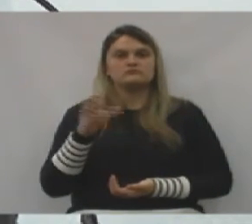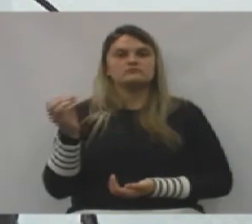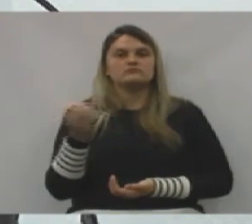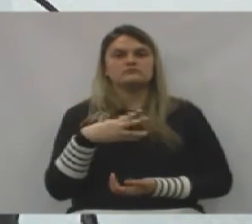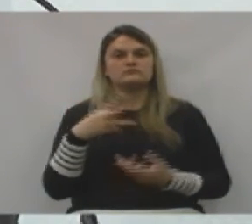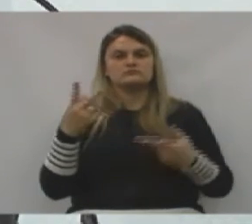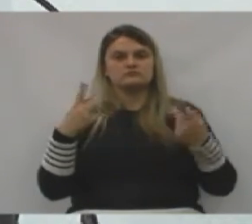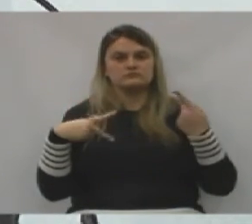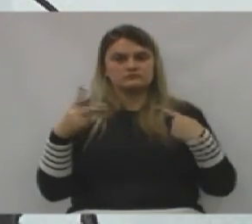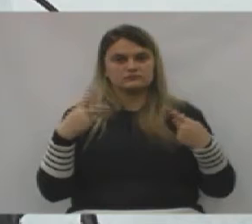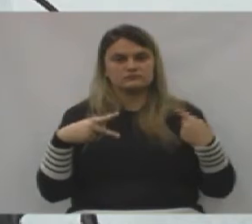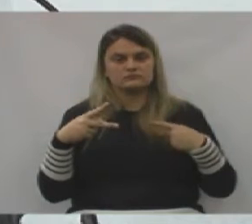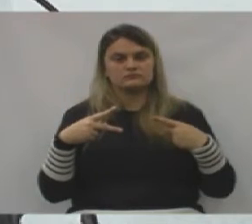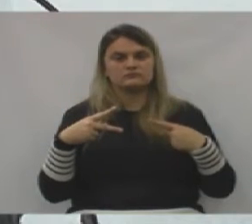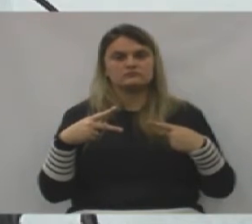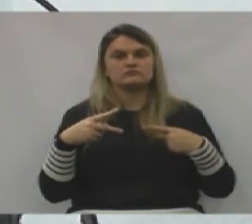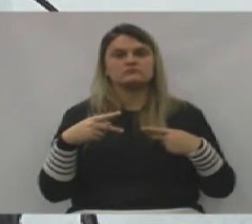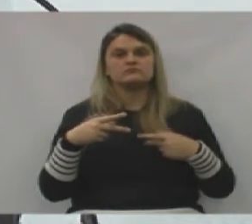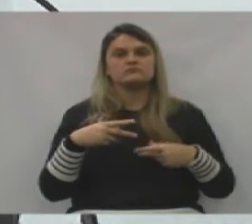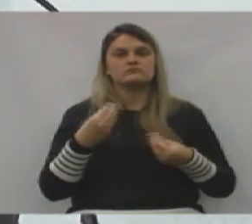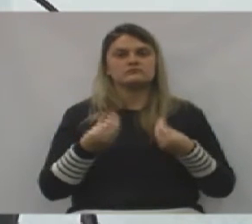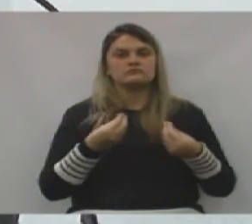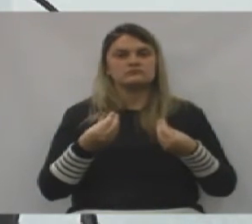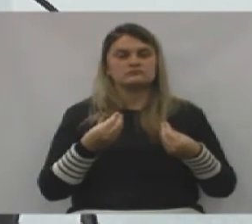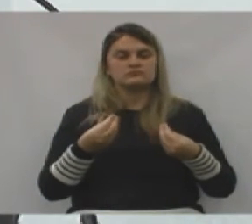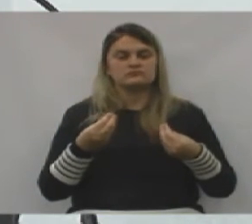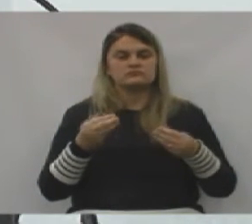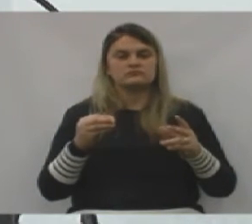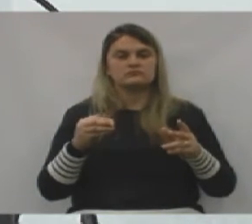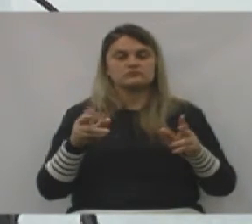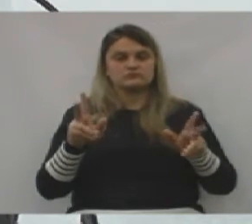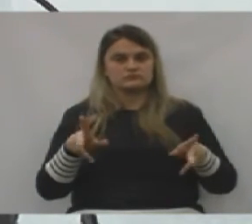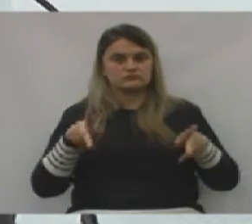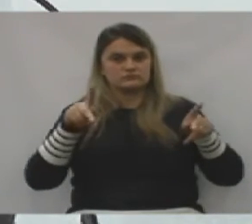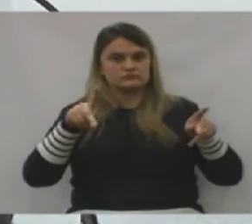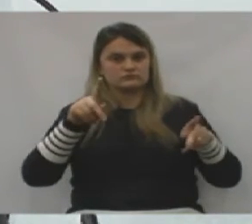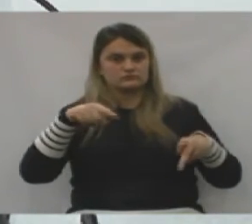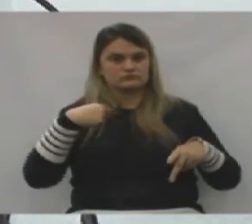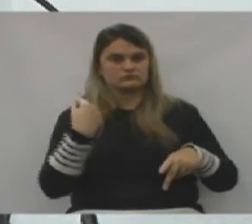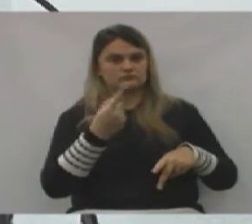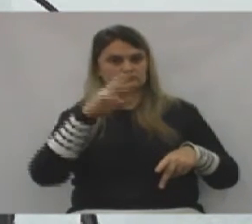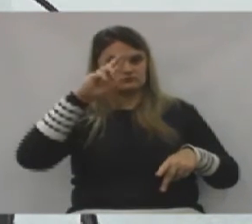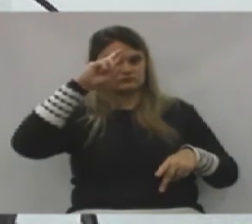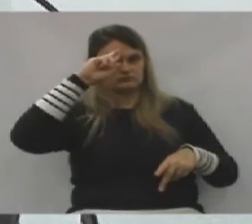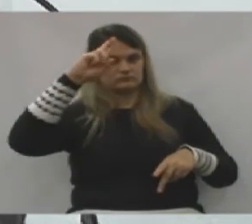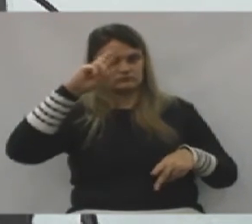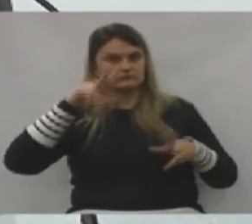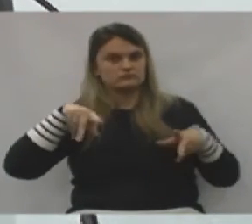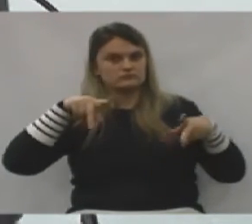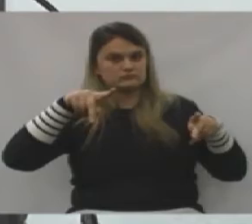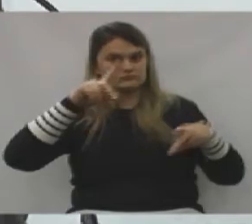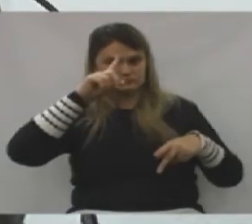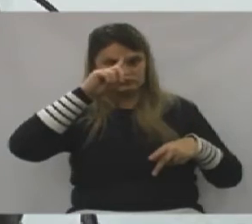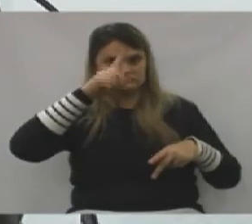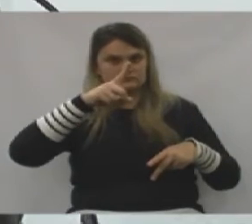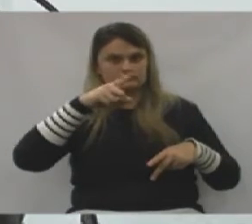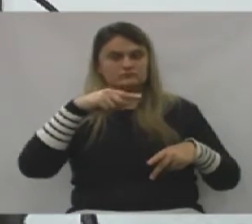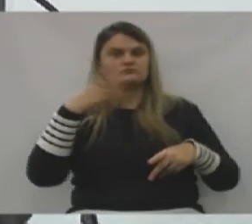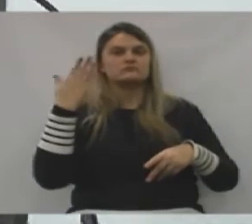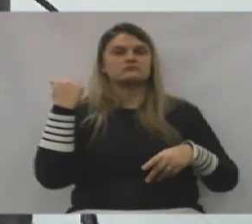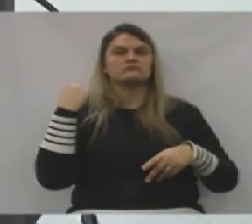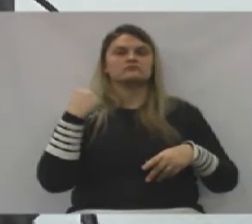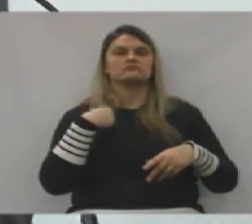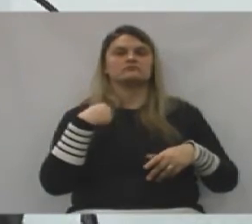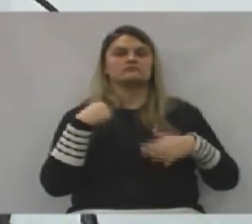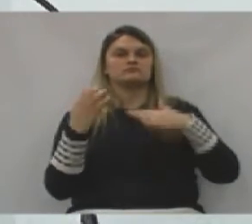política, nos colocando como empregados do povo, porque é isso que a gente é. Talvez, quando eu voltar a empresário,